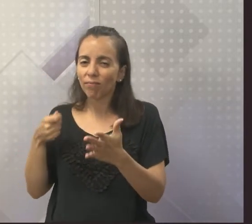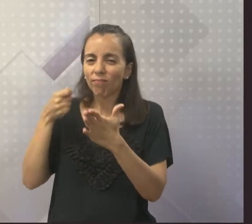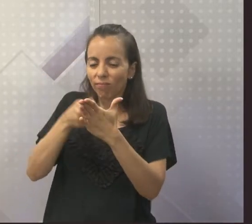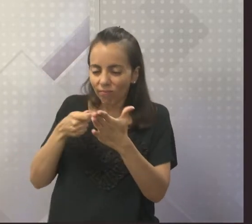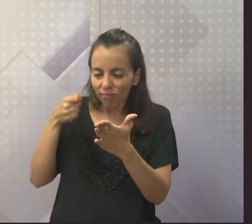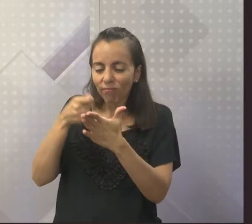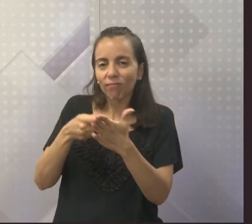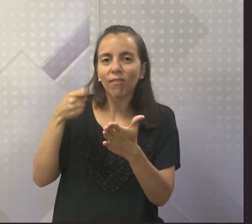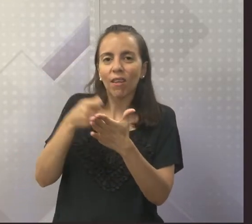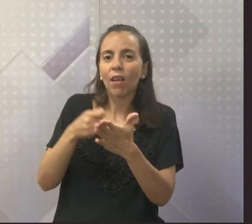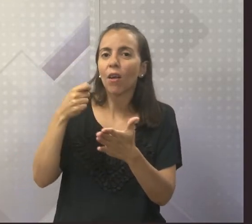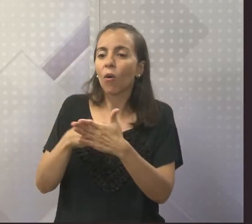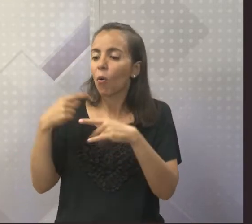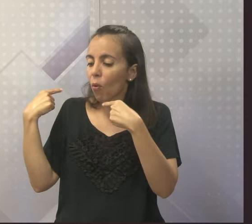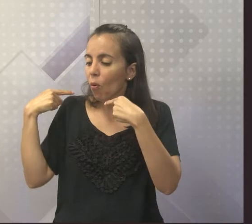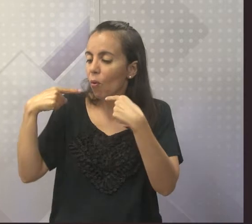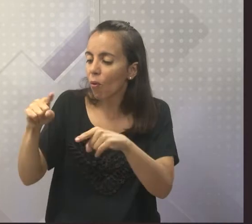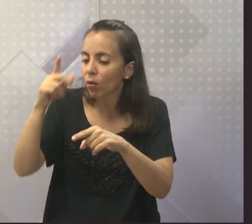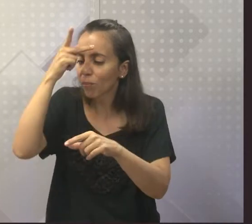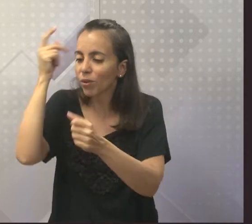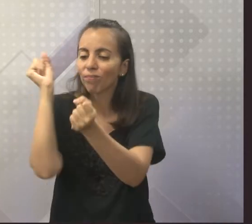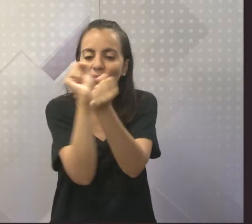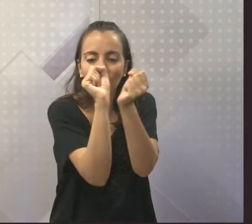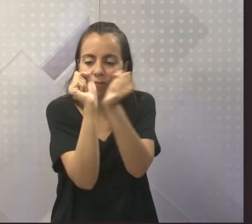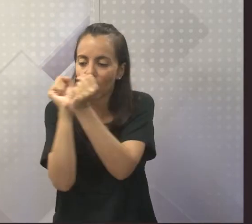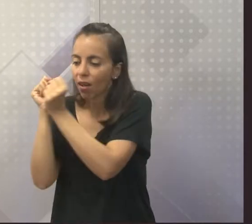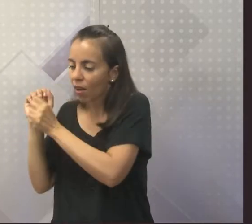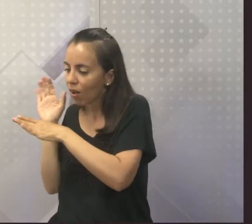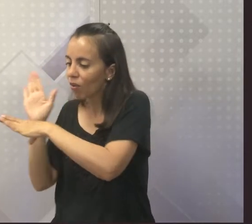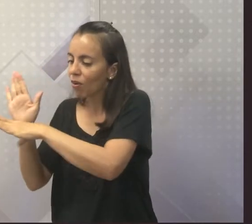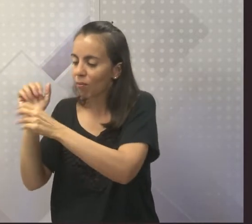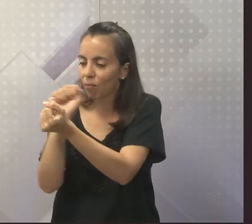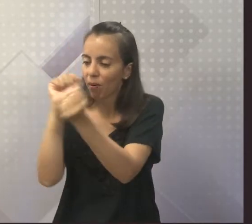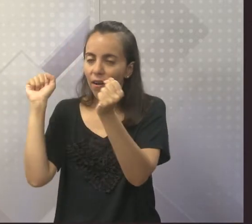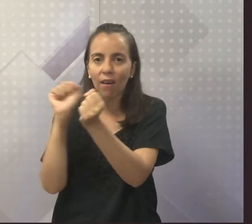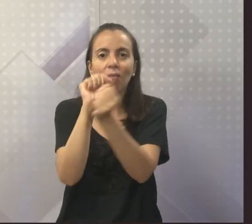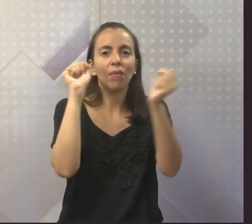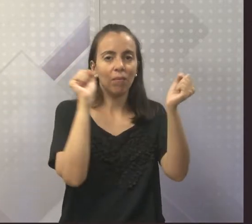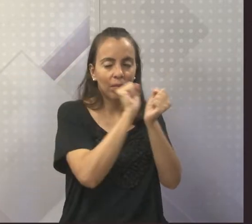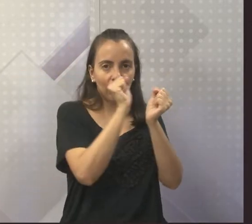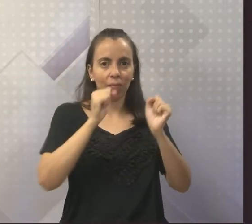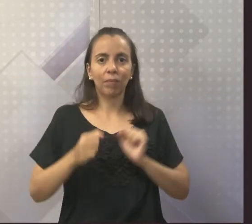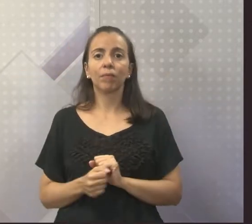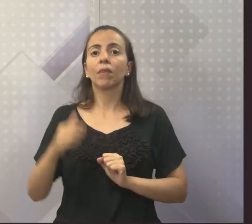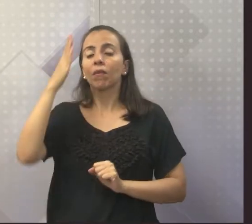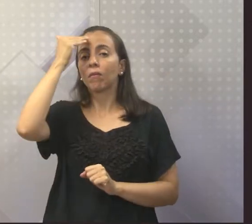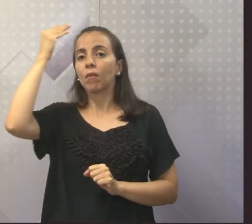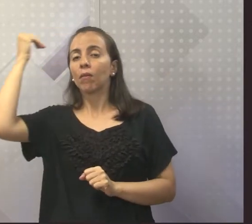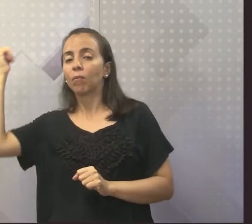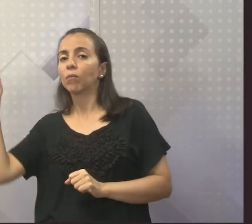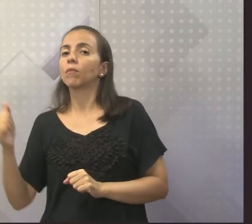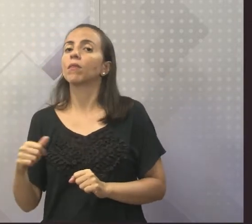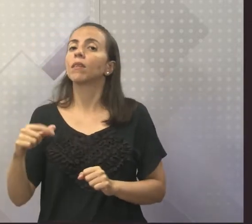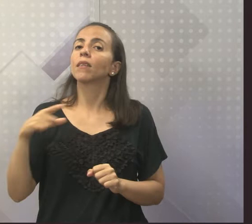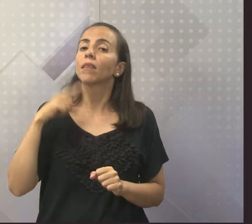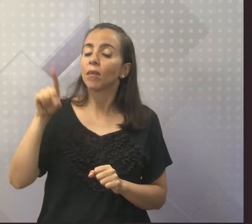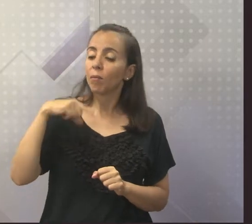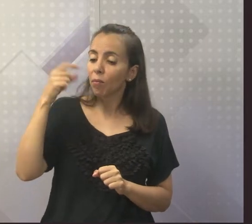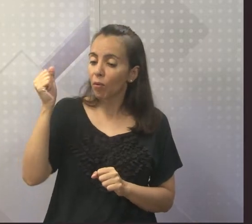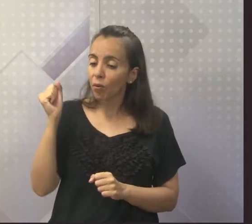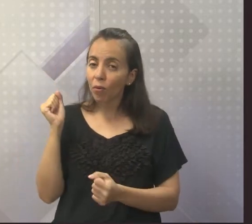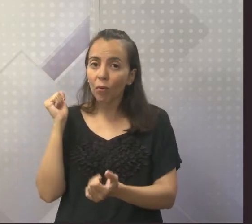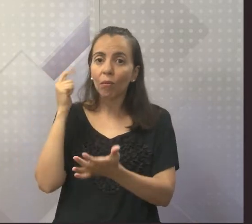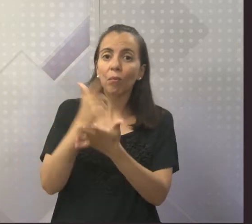era muito escravidão, certo? E ele ficou bem famoso. E então, como jornalista, foi dono de um jornal.